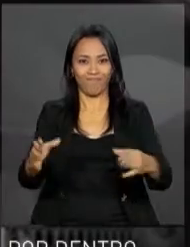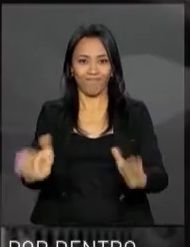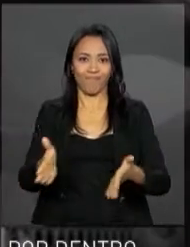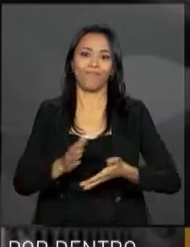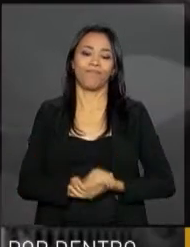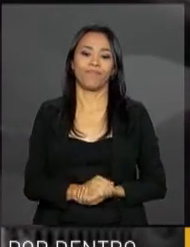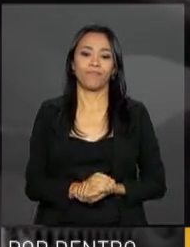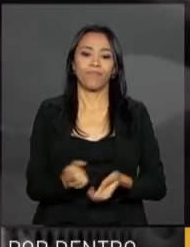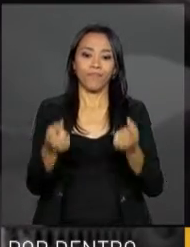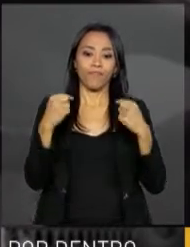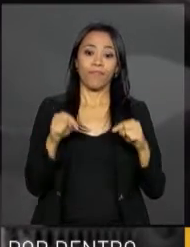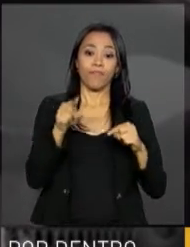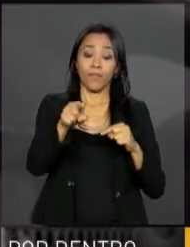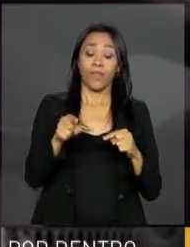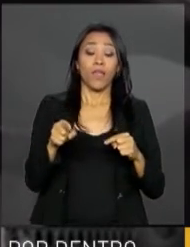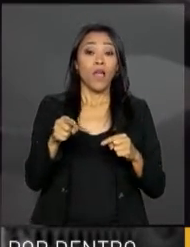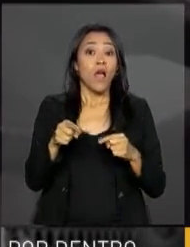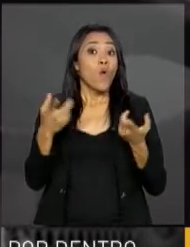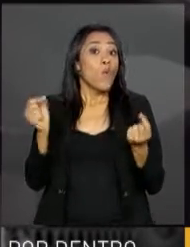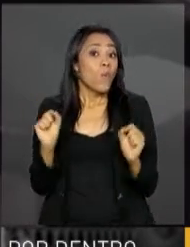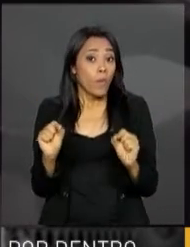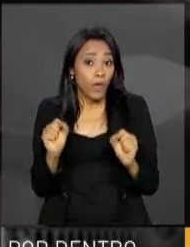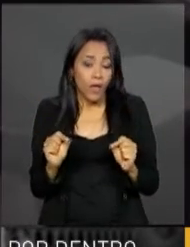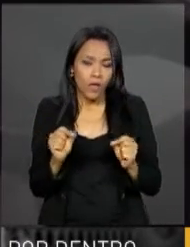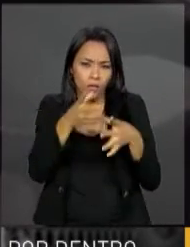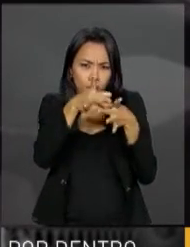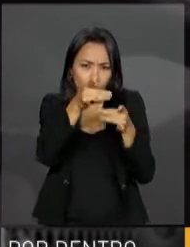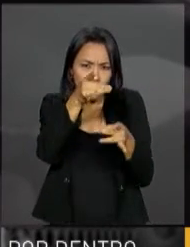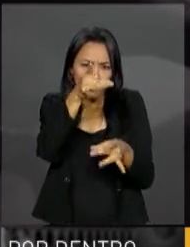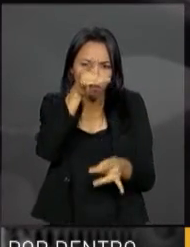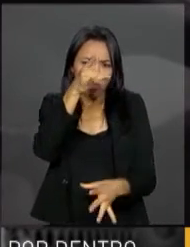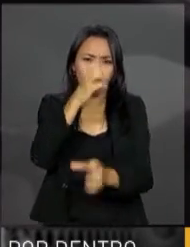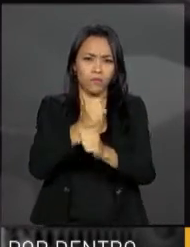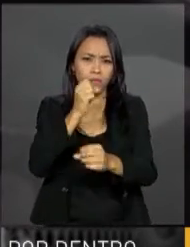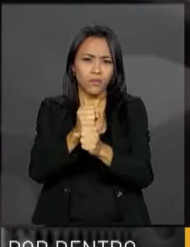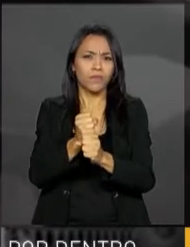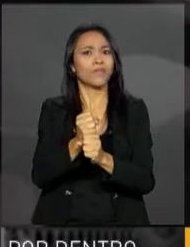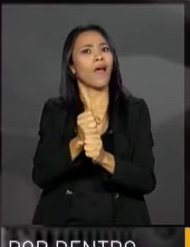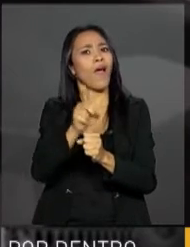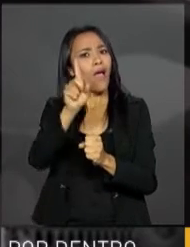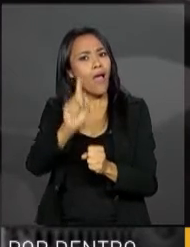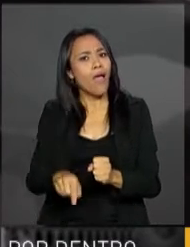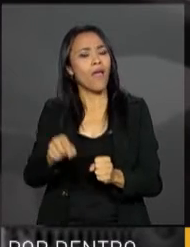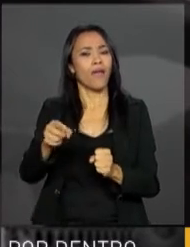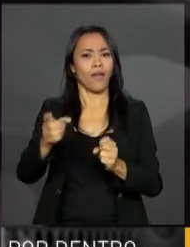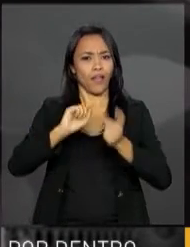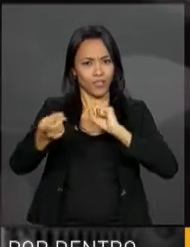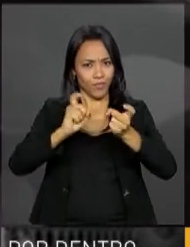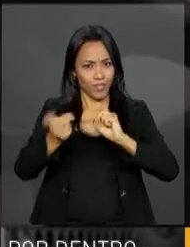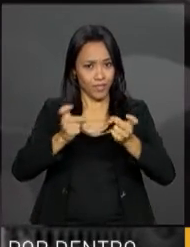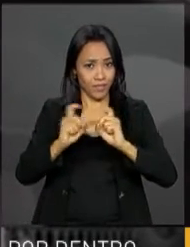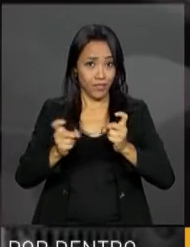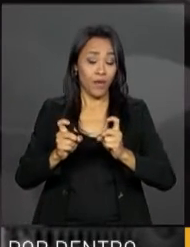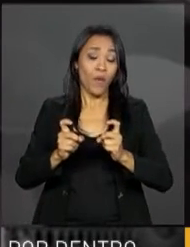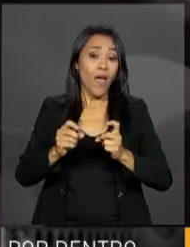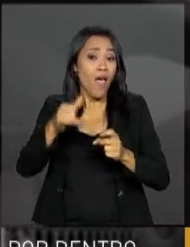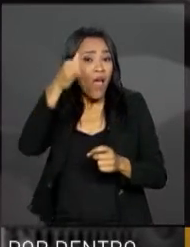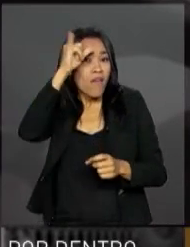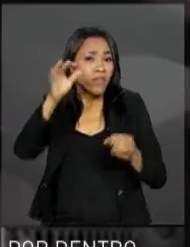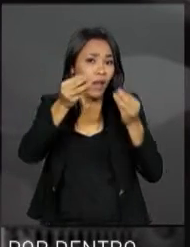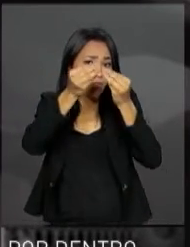Transparência agora é uma nova perspectiva, é um Brasil mais sofisticado. A administração pública preventiva, informar,